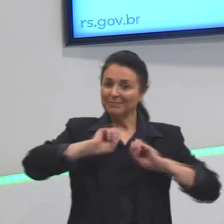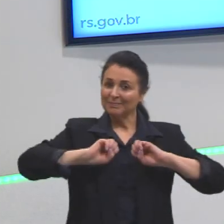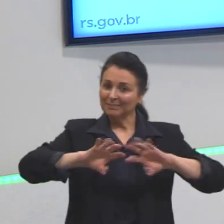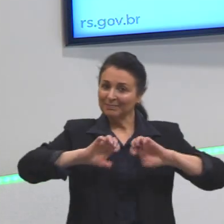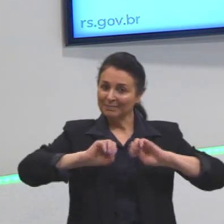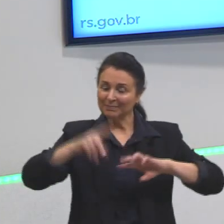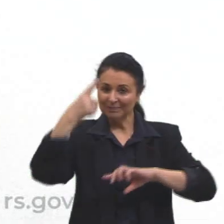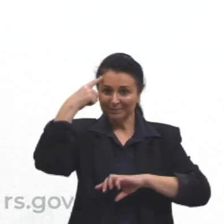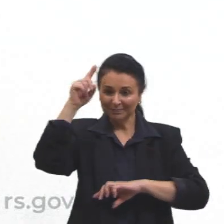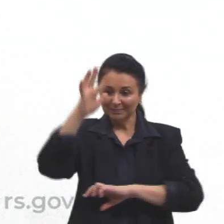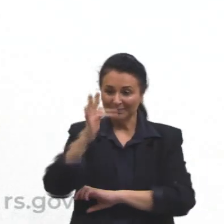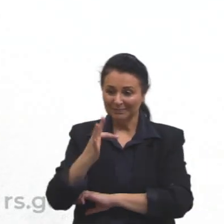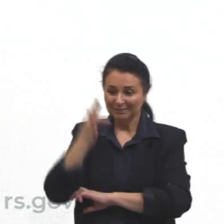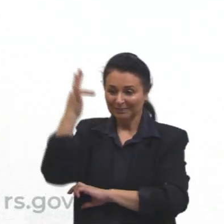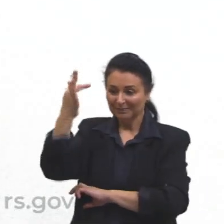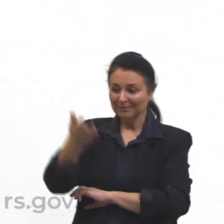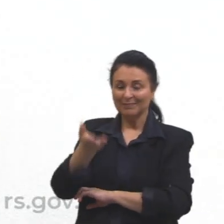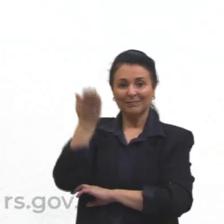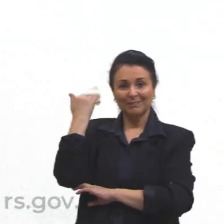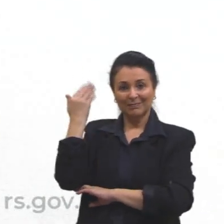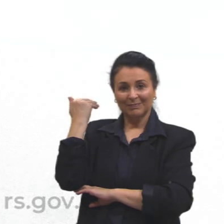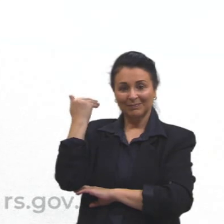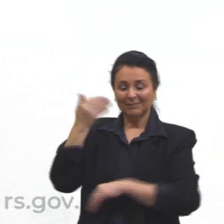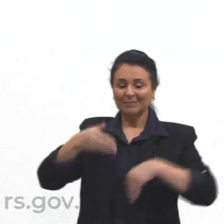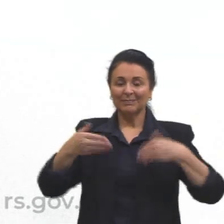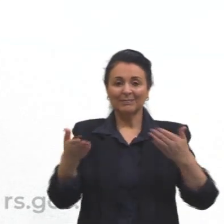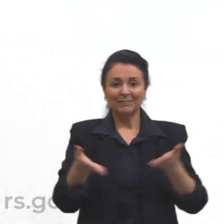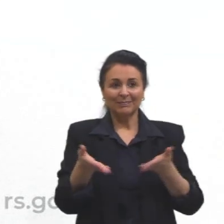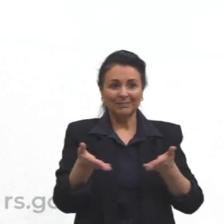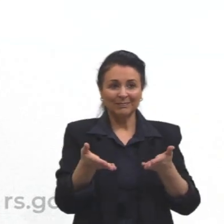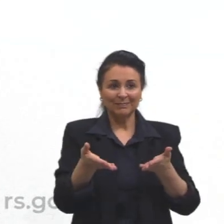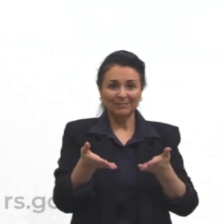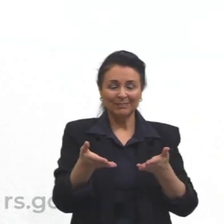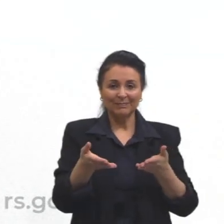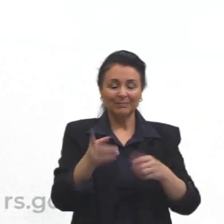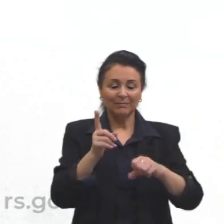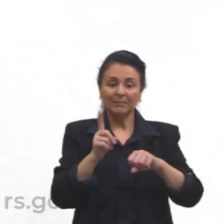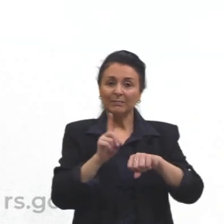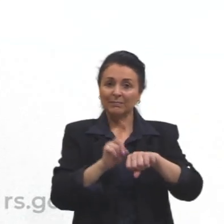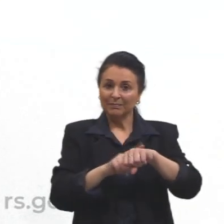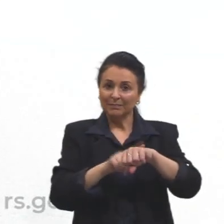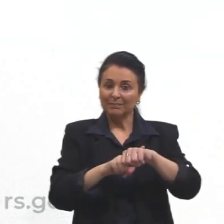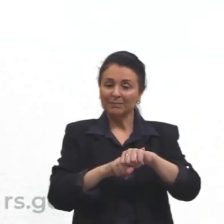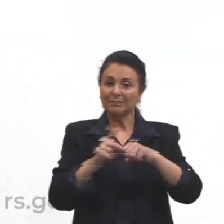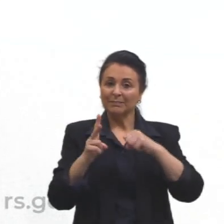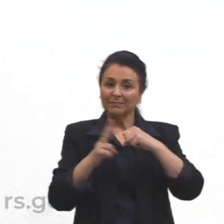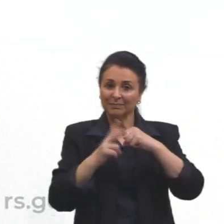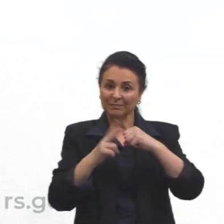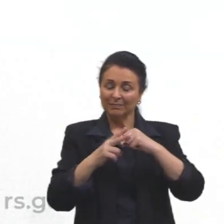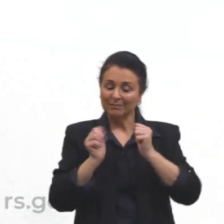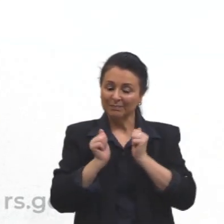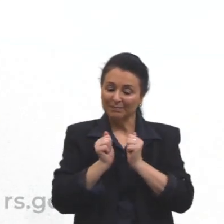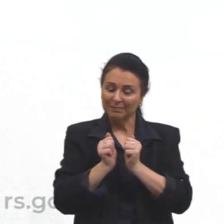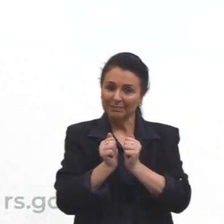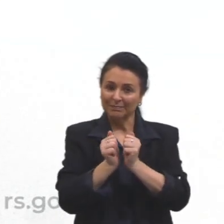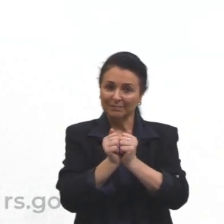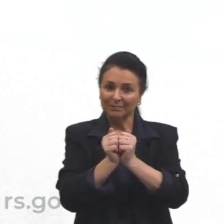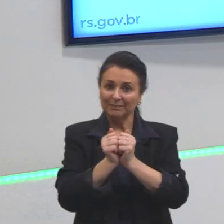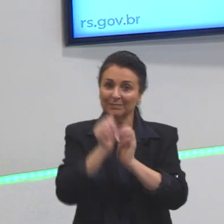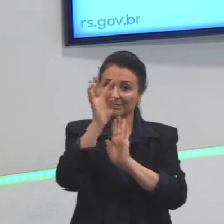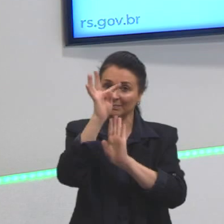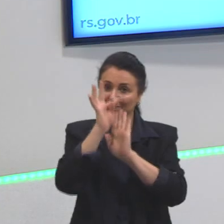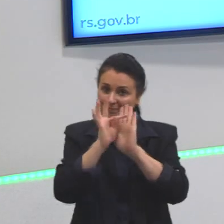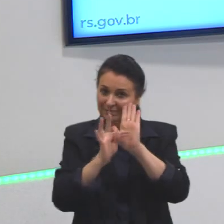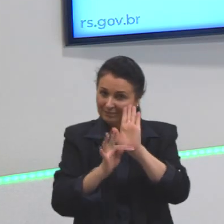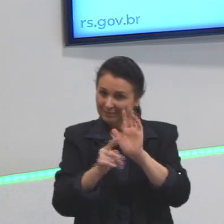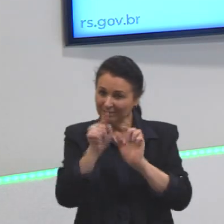ideias de futuro, de passado, de presente, os tempos verbais que nos acompanham aí dentro dos textos.